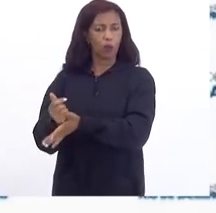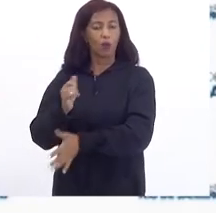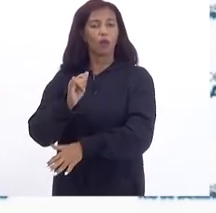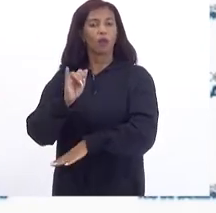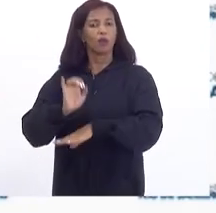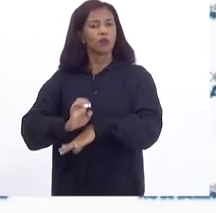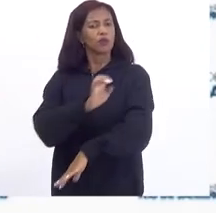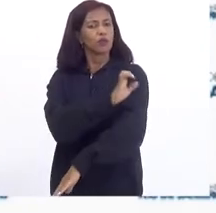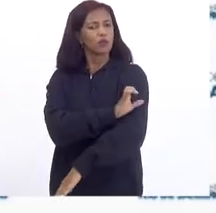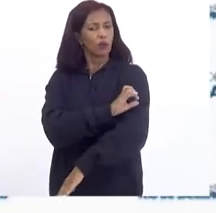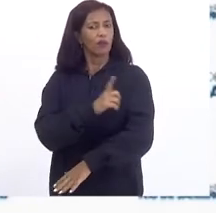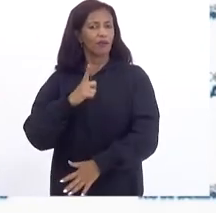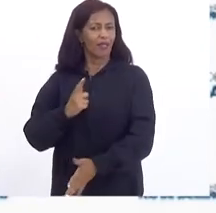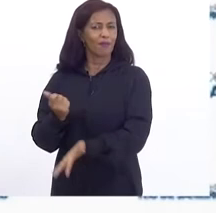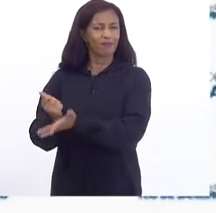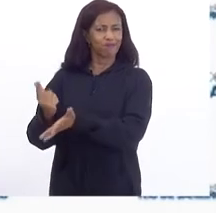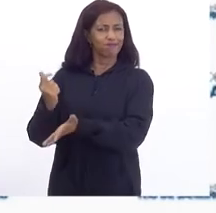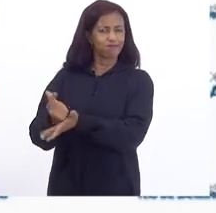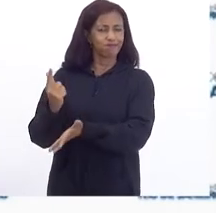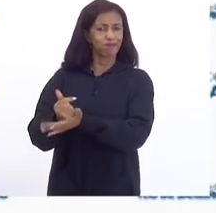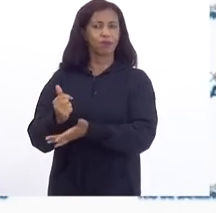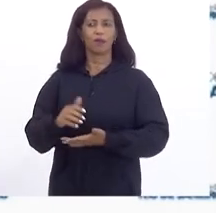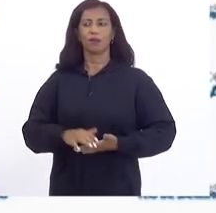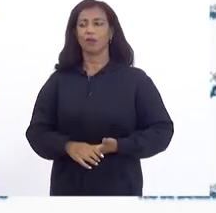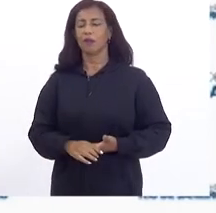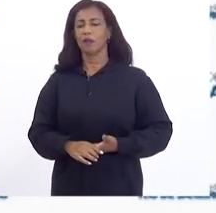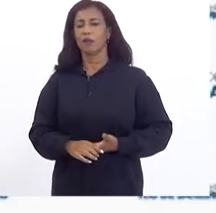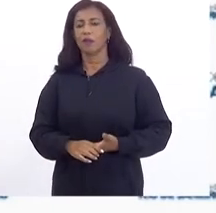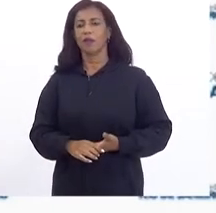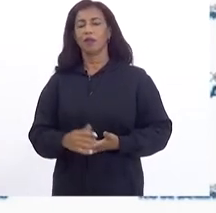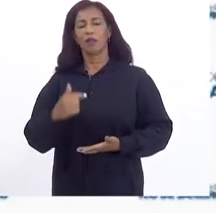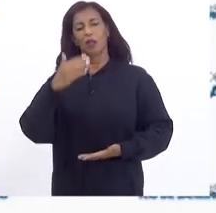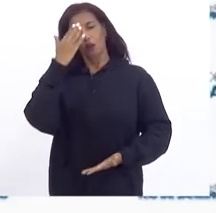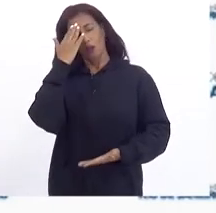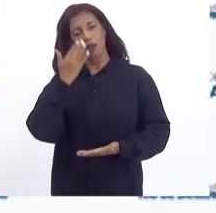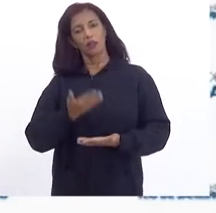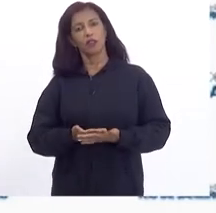Janeiro Tem bastante consumo Então Eu acredito Que